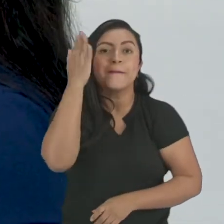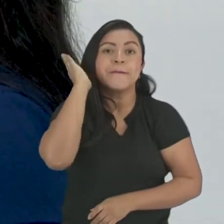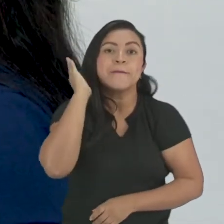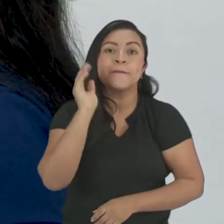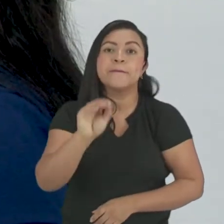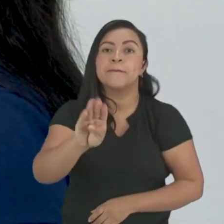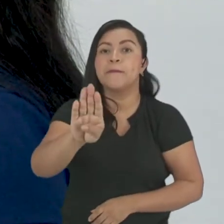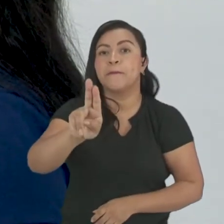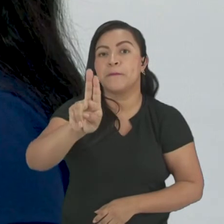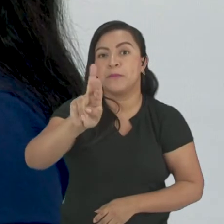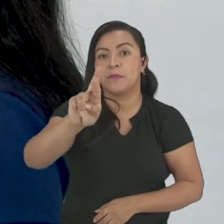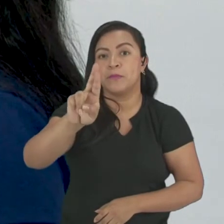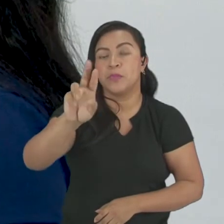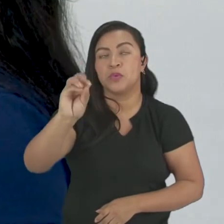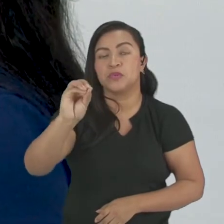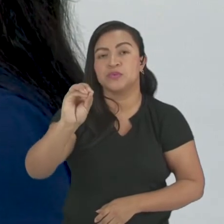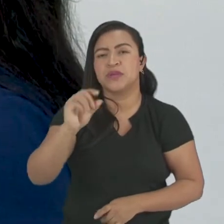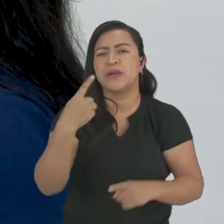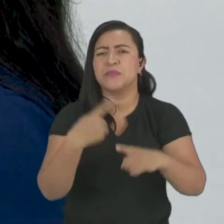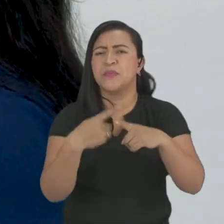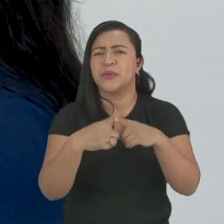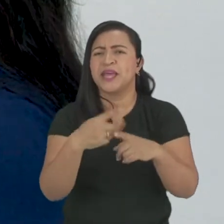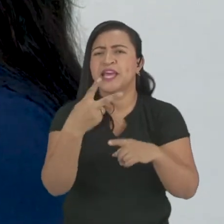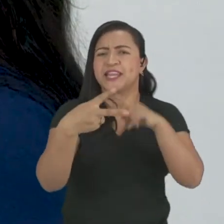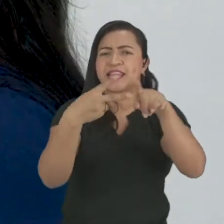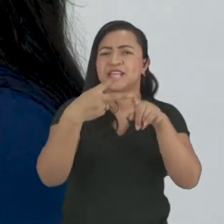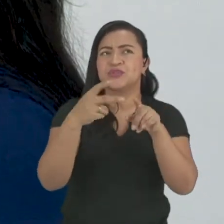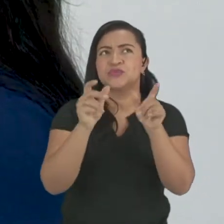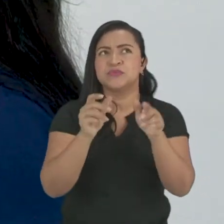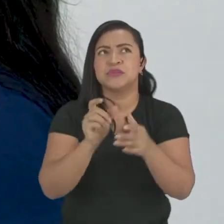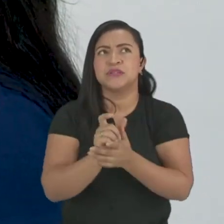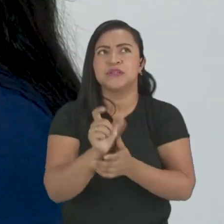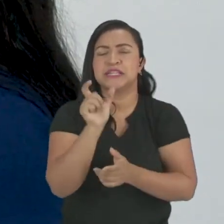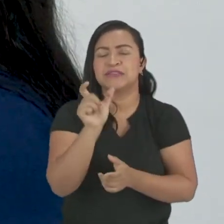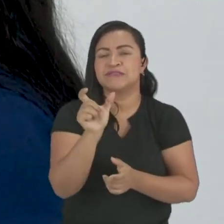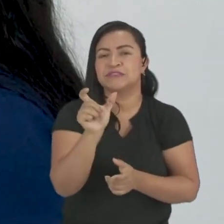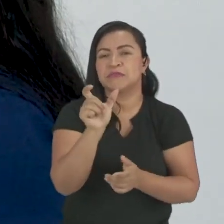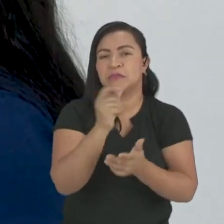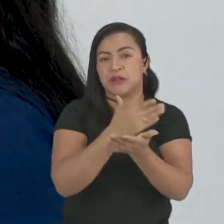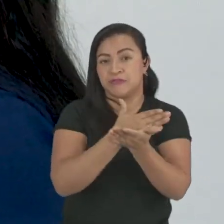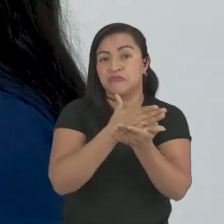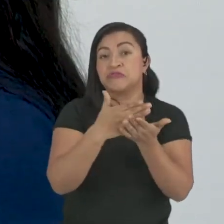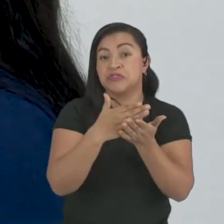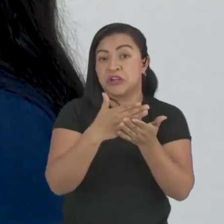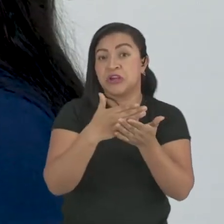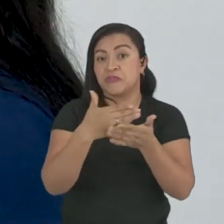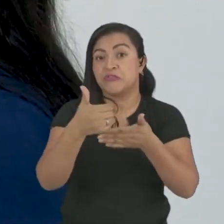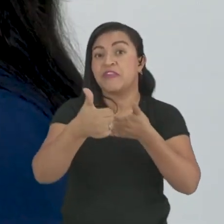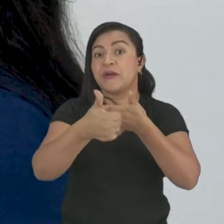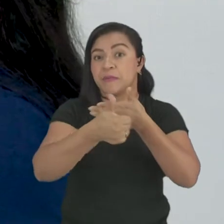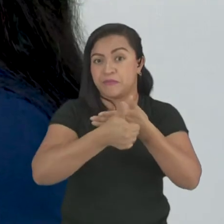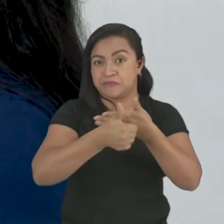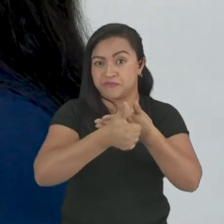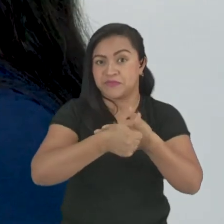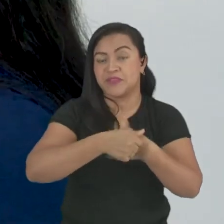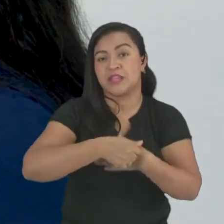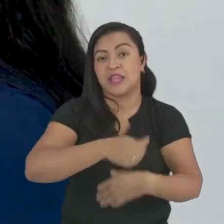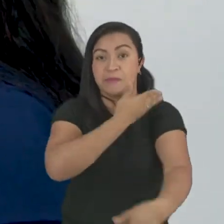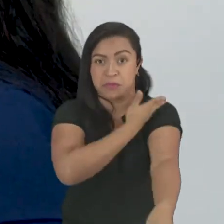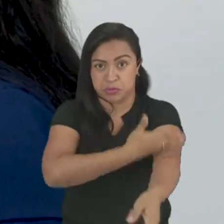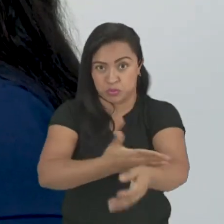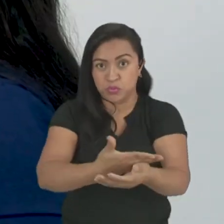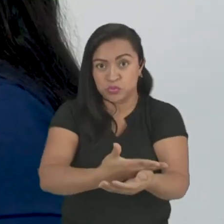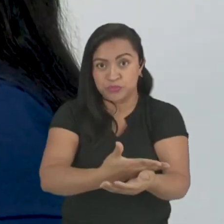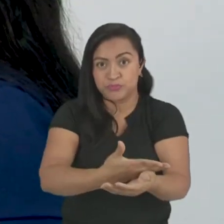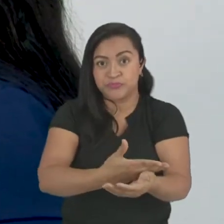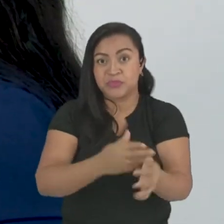palavras. Por que que tem essas duas palavras? Elas mostram, ó, palavra inicial dessa página, que no caso é branco, e burro,